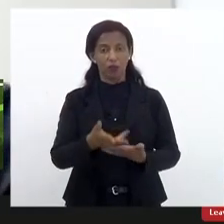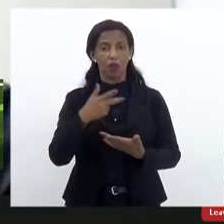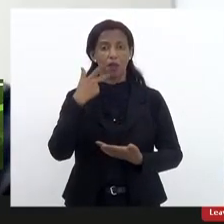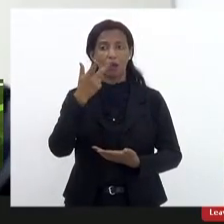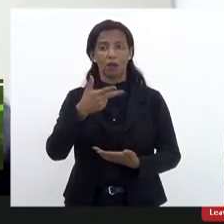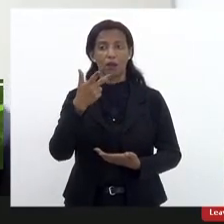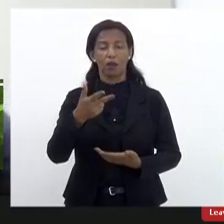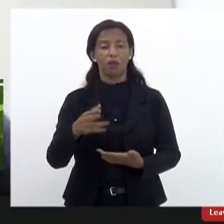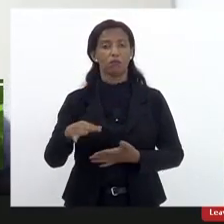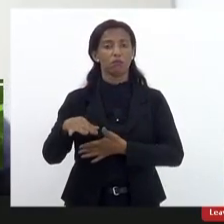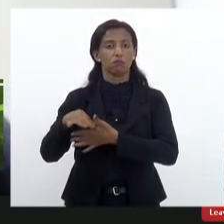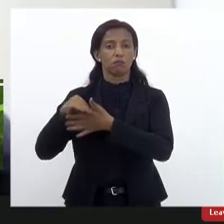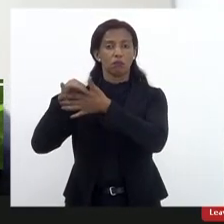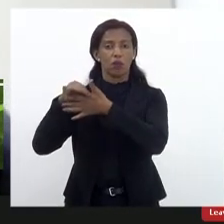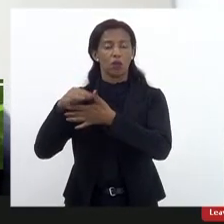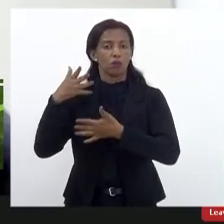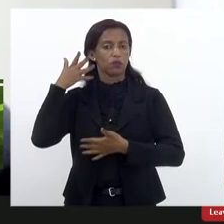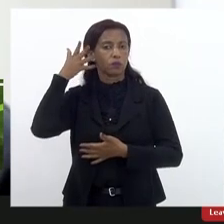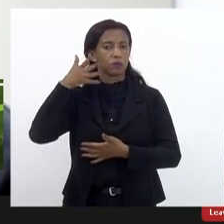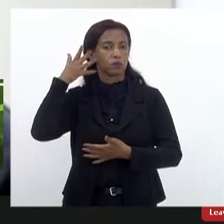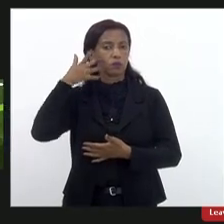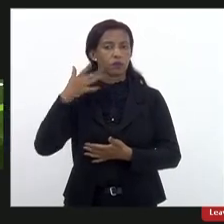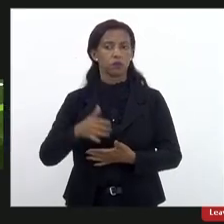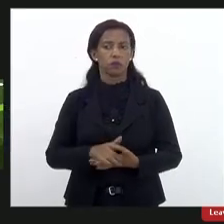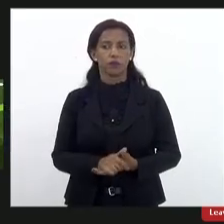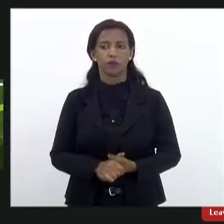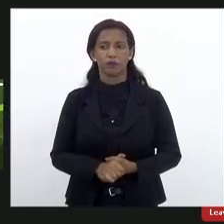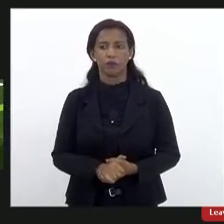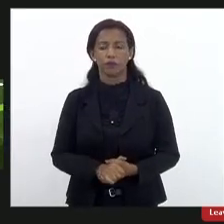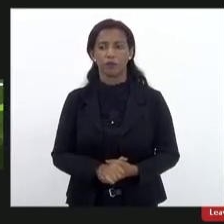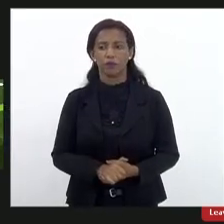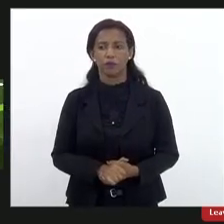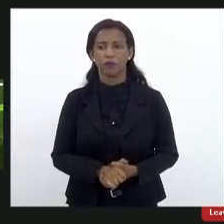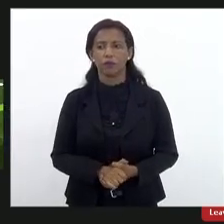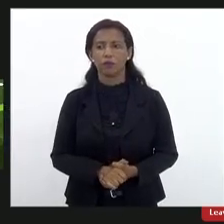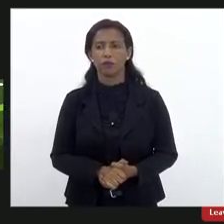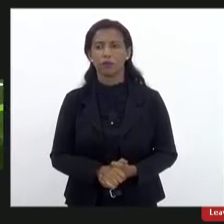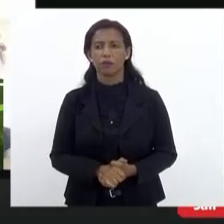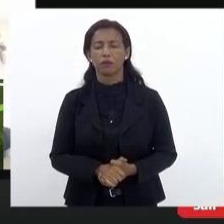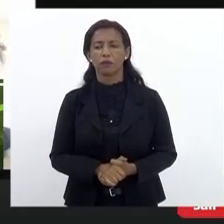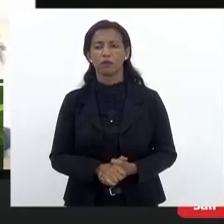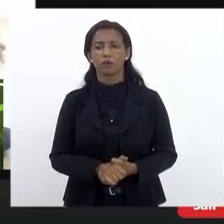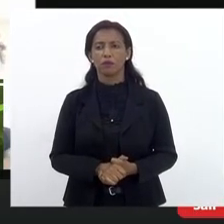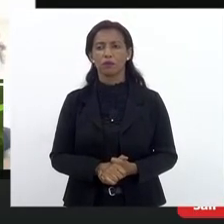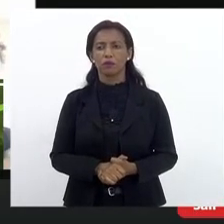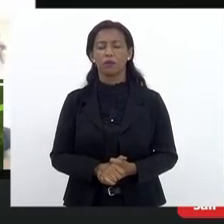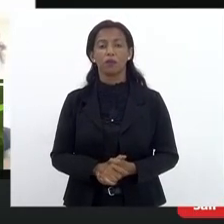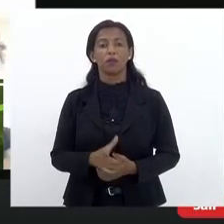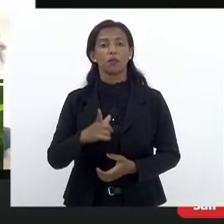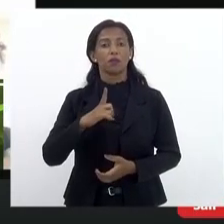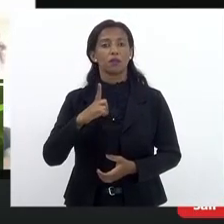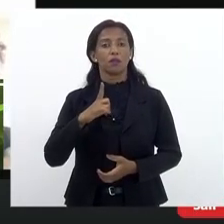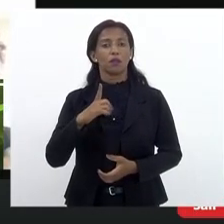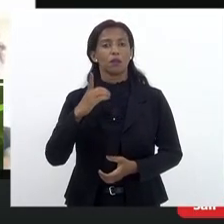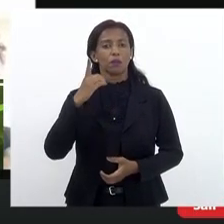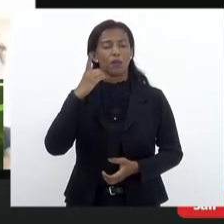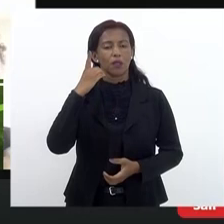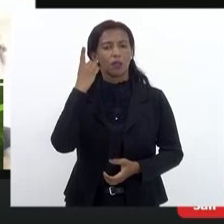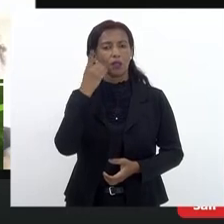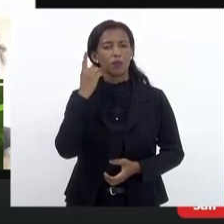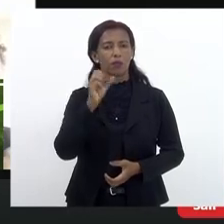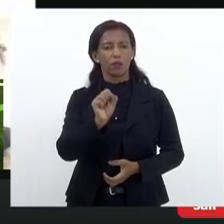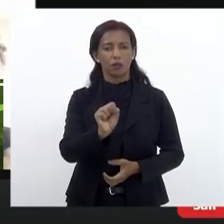palavra agora o representante do Fórum Estadual de Educação. Deputado Flávio Serafine? Ah, aqui. Registro aqui também a presença do deputado Sérgio